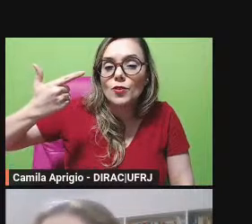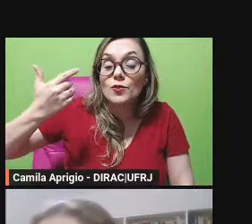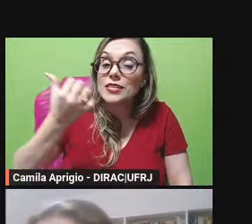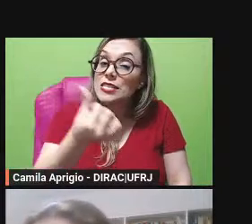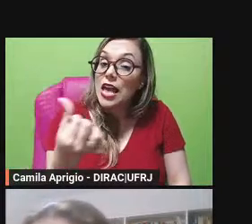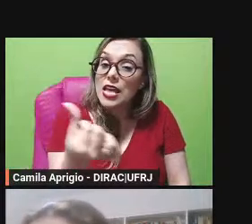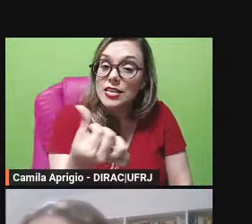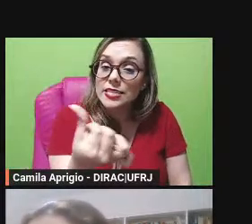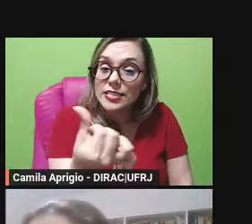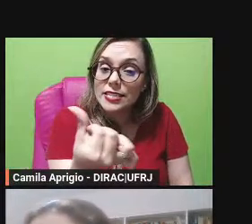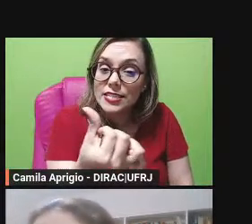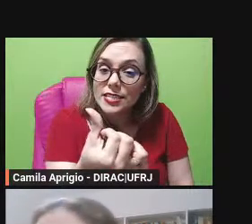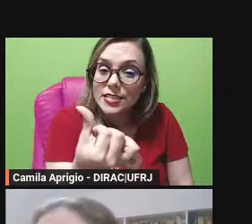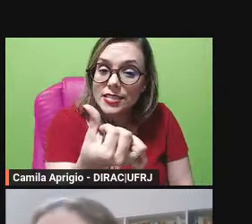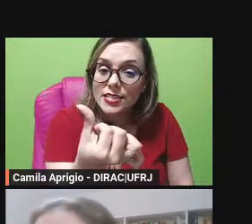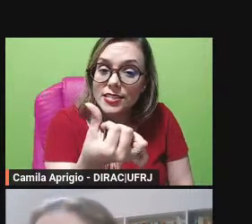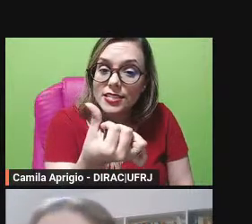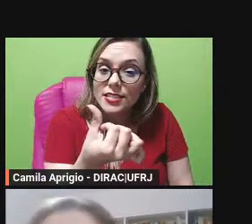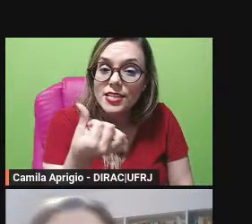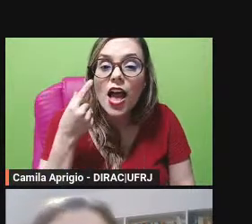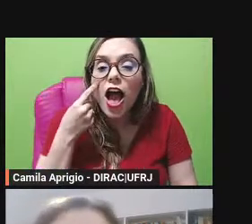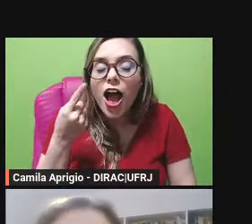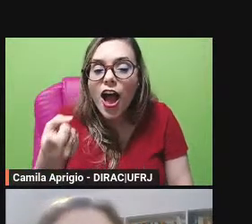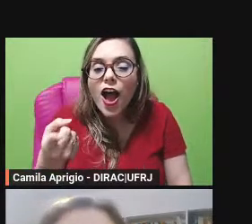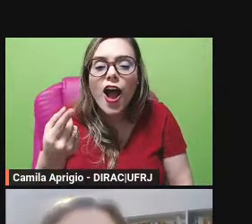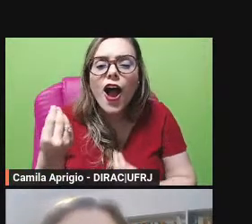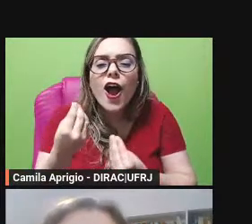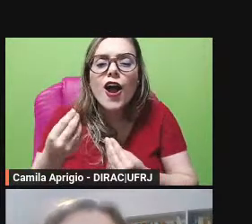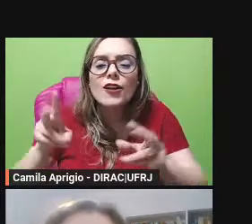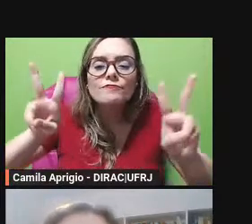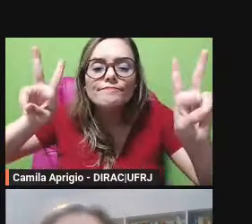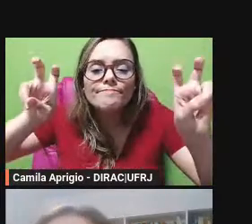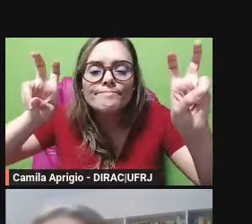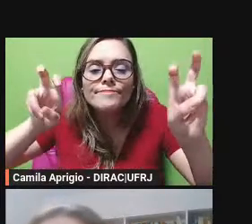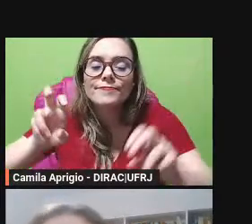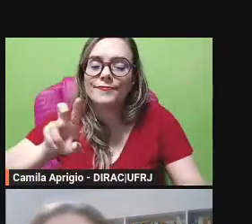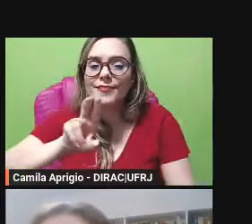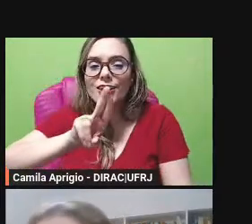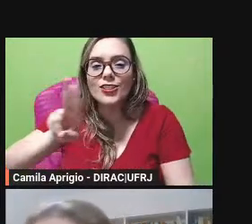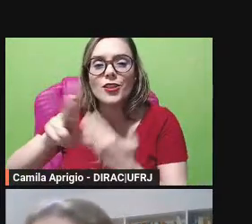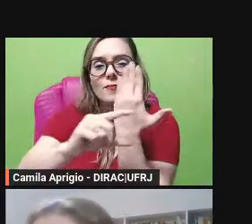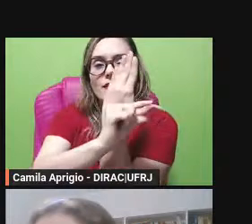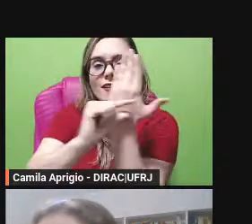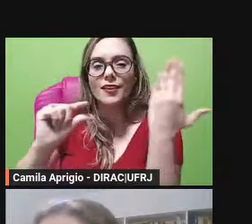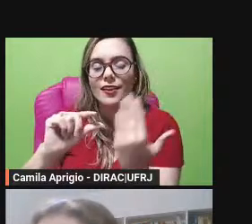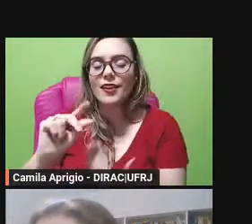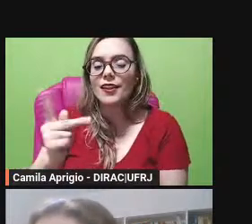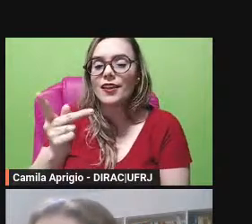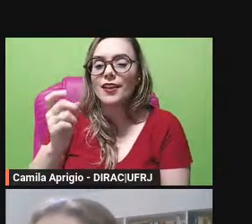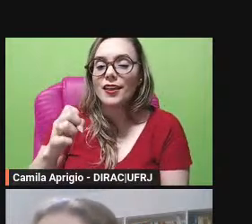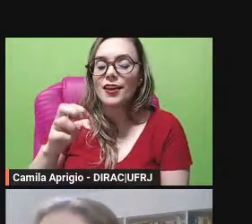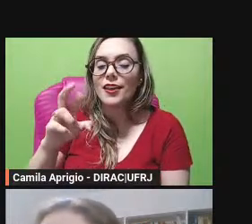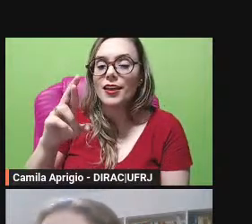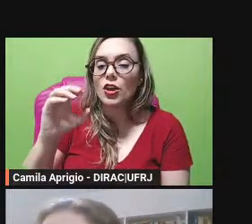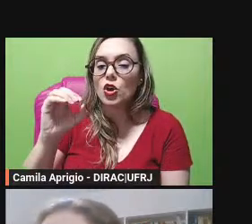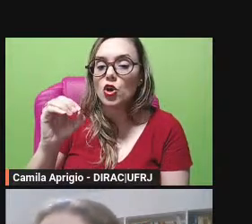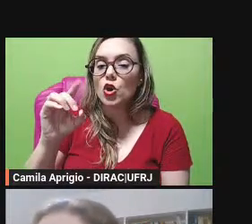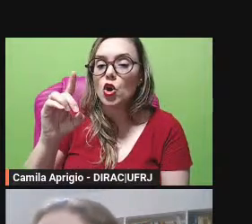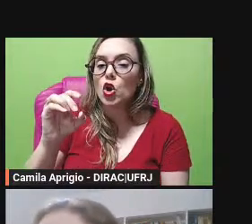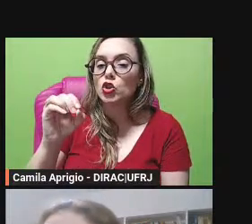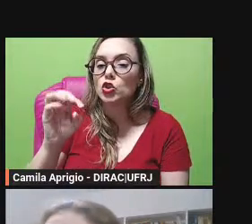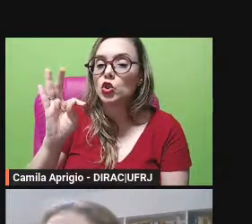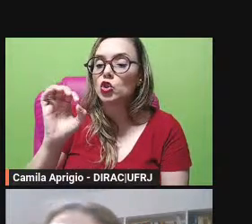Heródoto é uma fala de um rei de Tebas chamado Leutíquides né esse